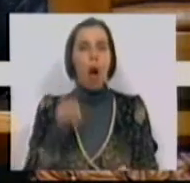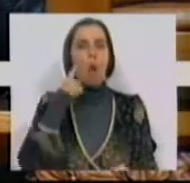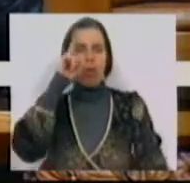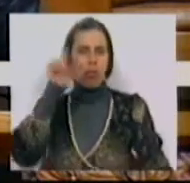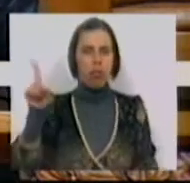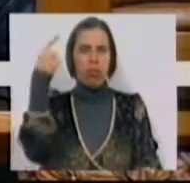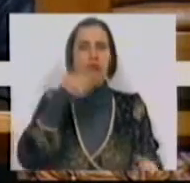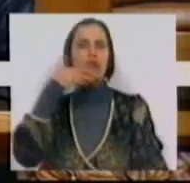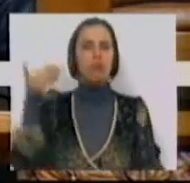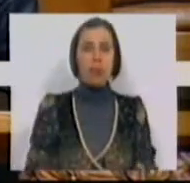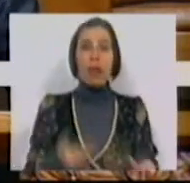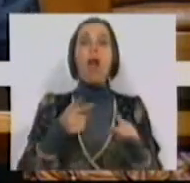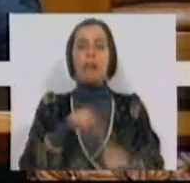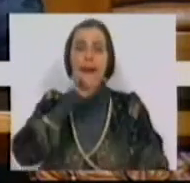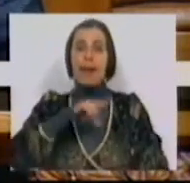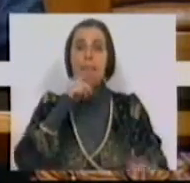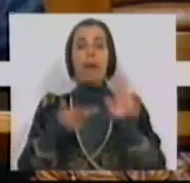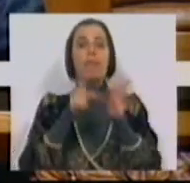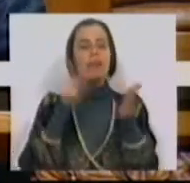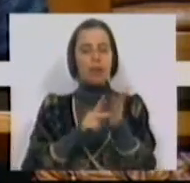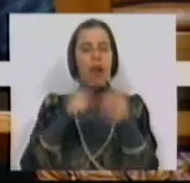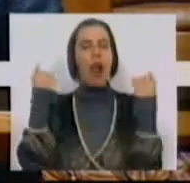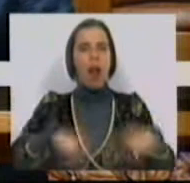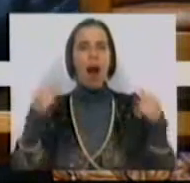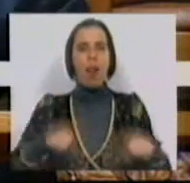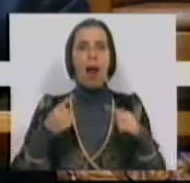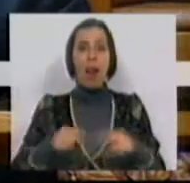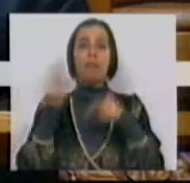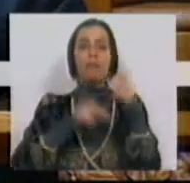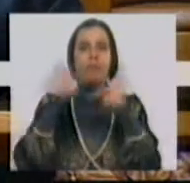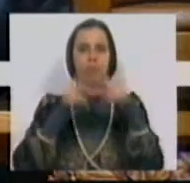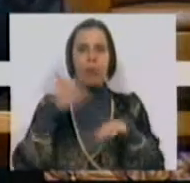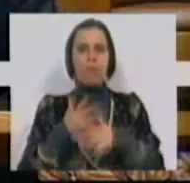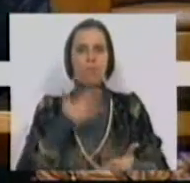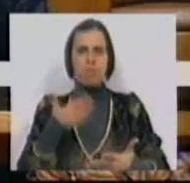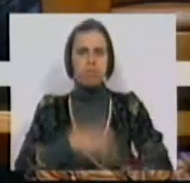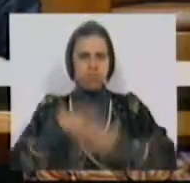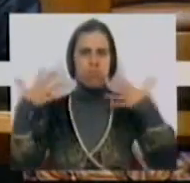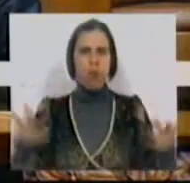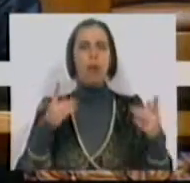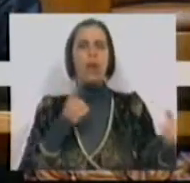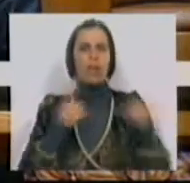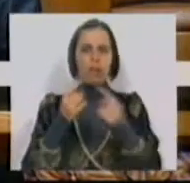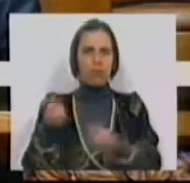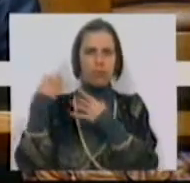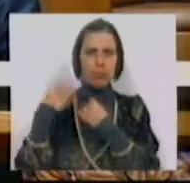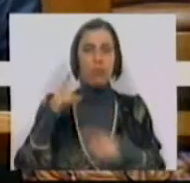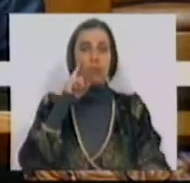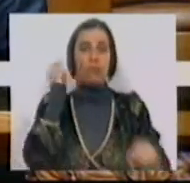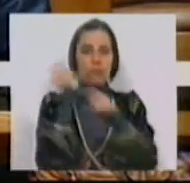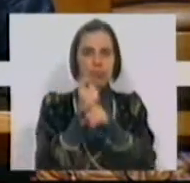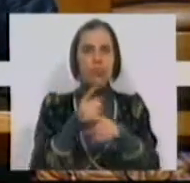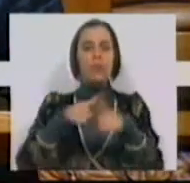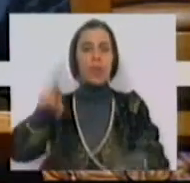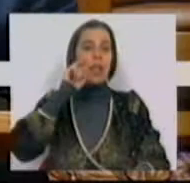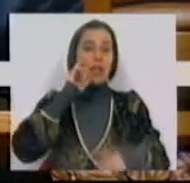conhecimento, experiência e capacidade técnica instalada, para construir navios de grande porte, de transporte, de vigilância,